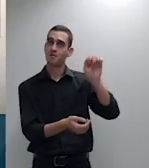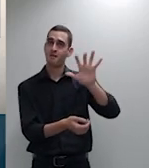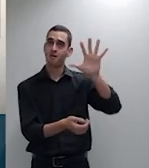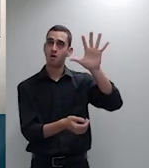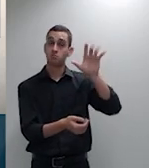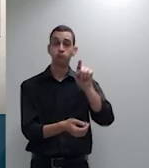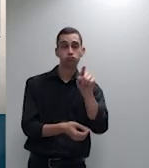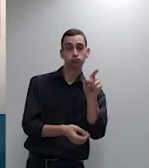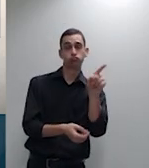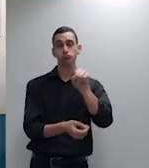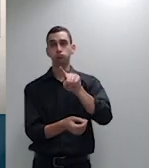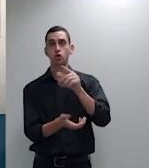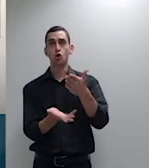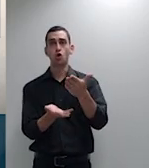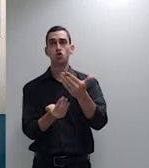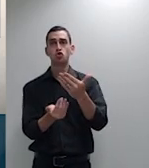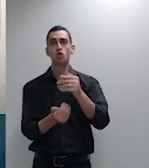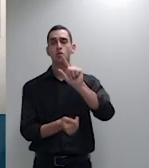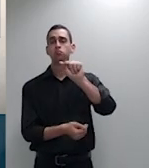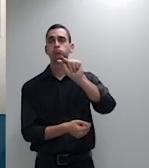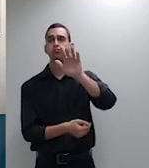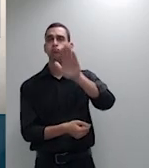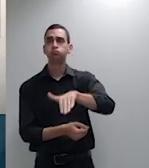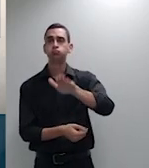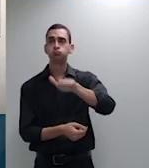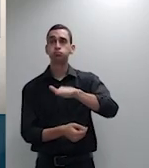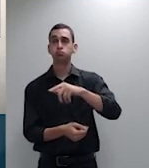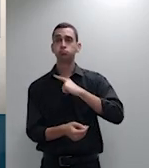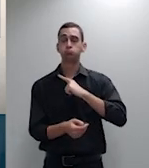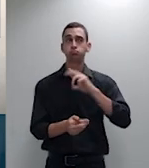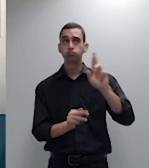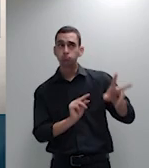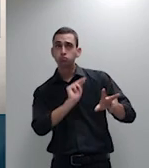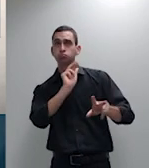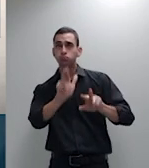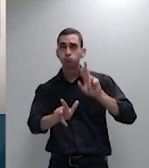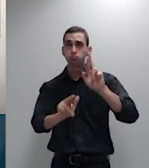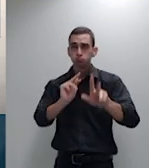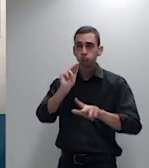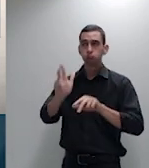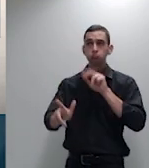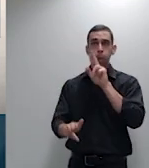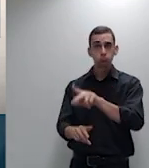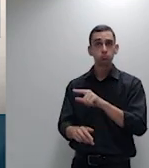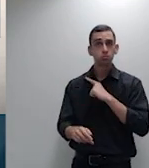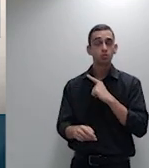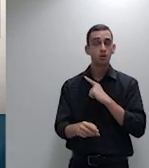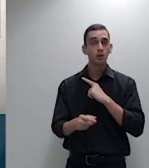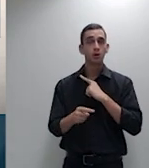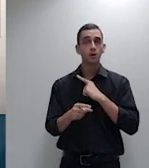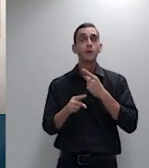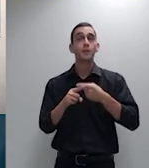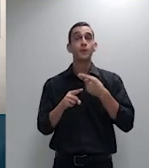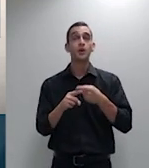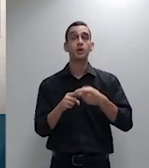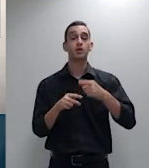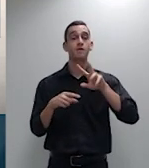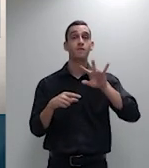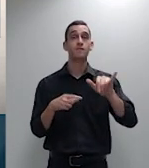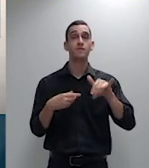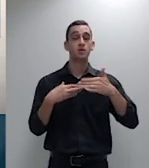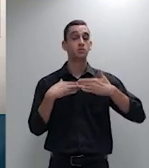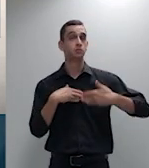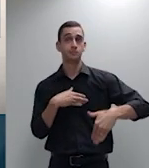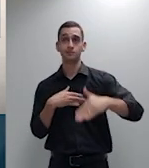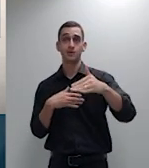paguem o valor compatível com seus perfis de utilização para que as contraprestações financeiras dos idosos